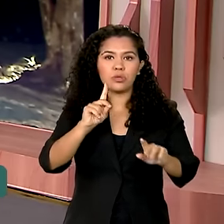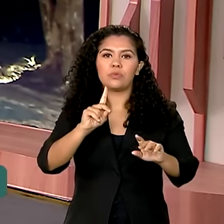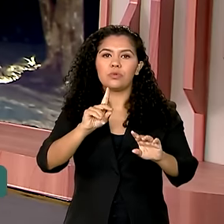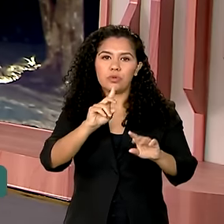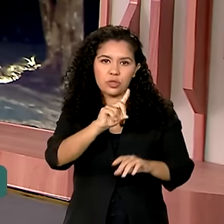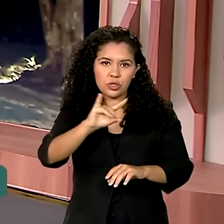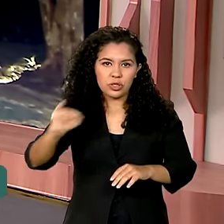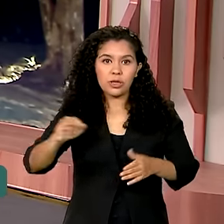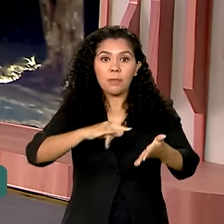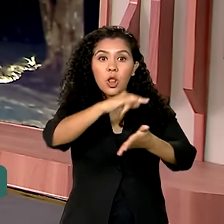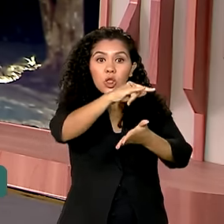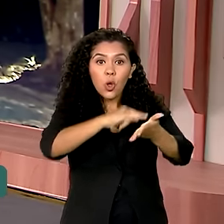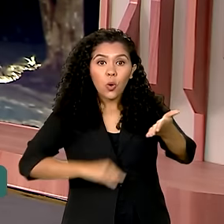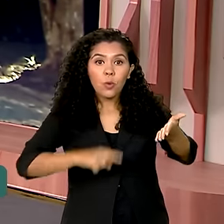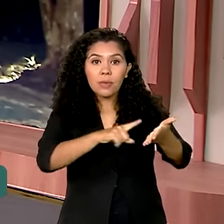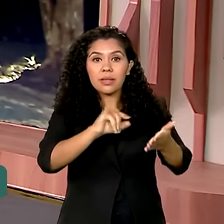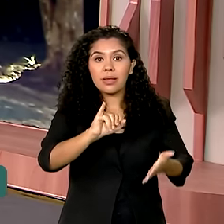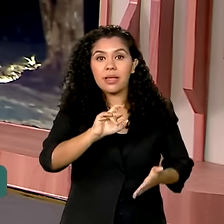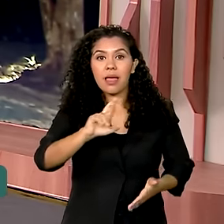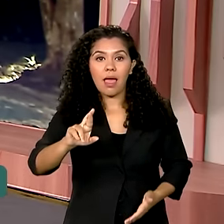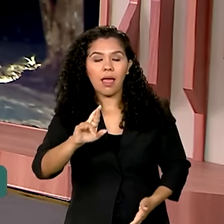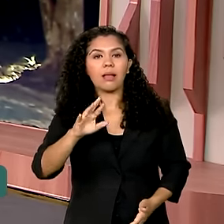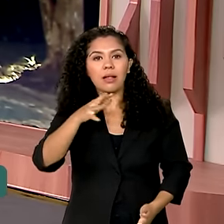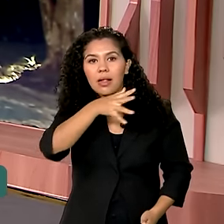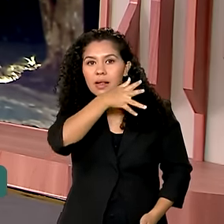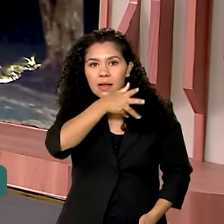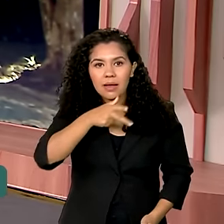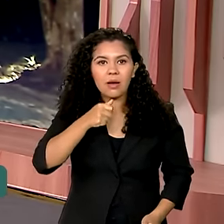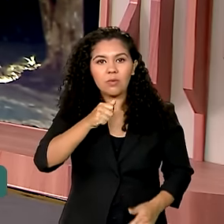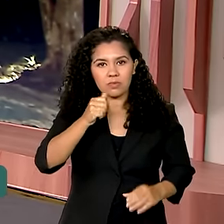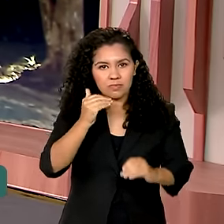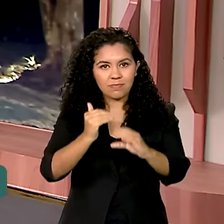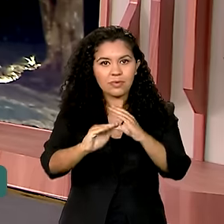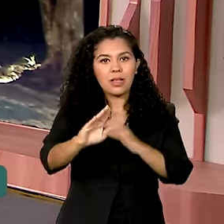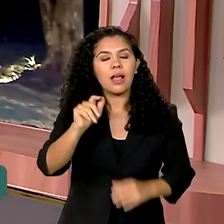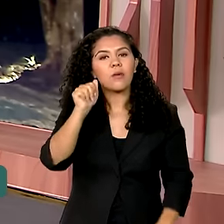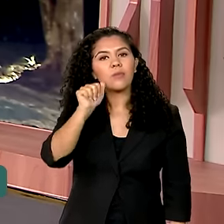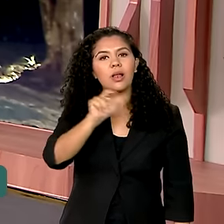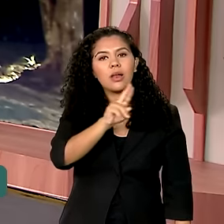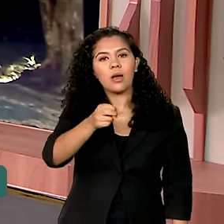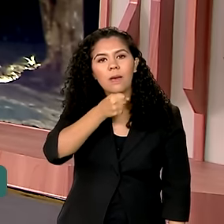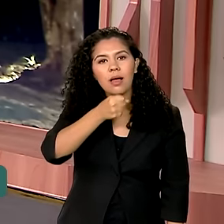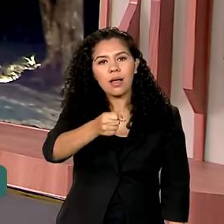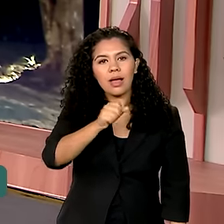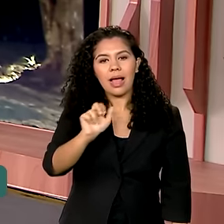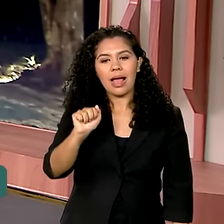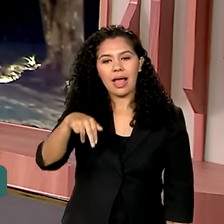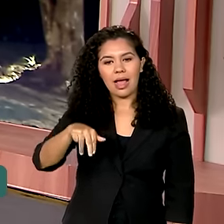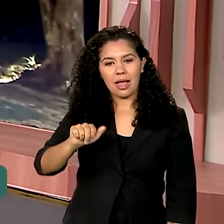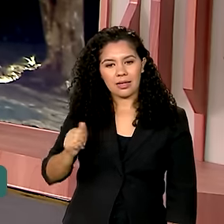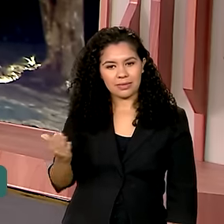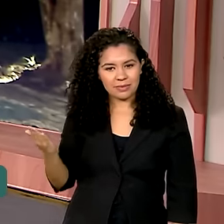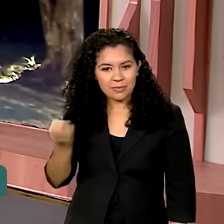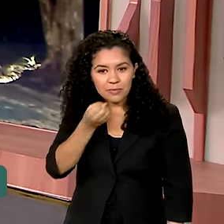do imposto de renda. Quem traz esses detalhes para a gente da capital paulista é Ana Graziela Aguiar. Bom dia, Aninha.